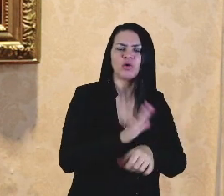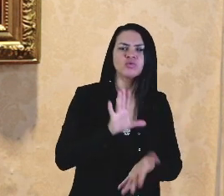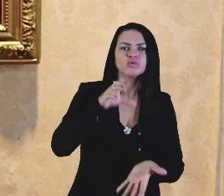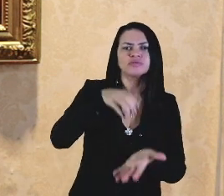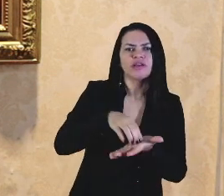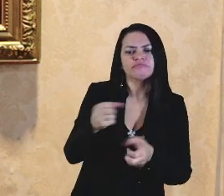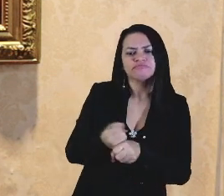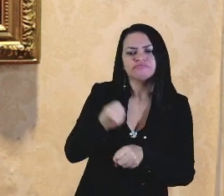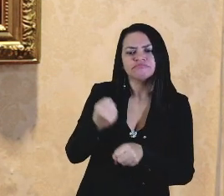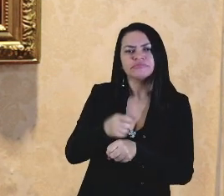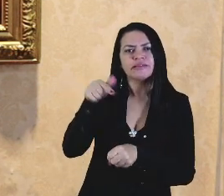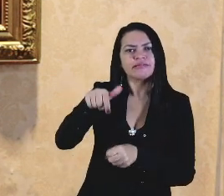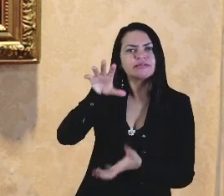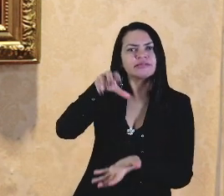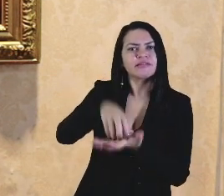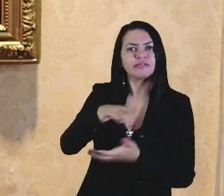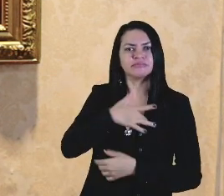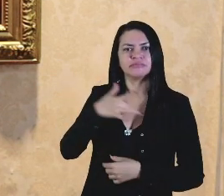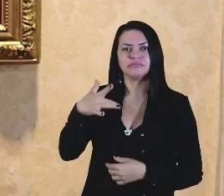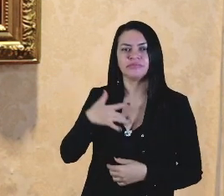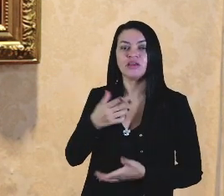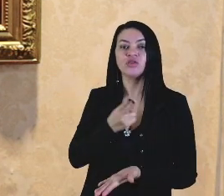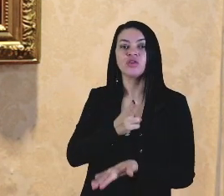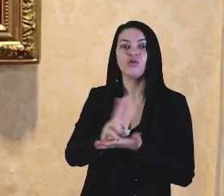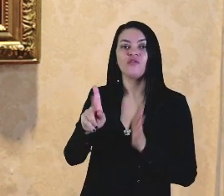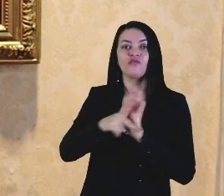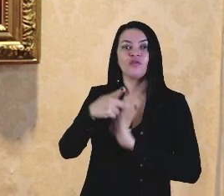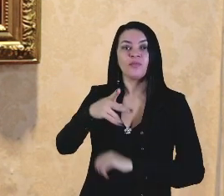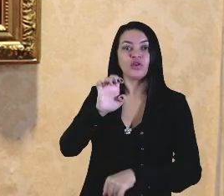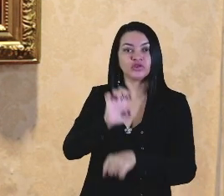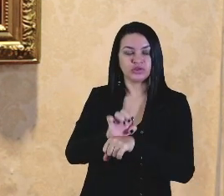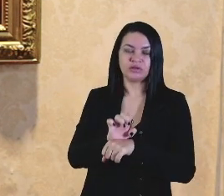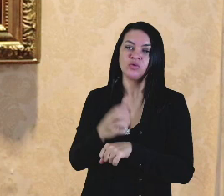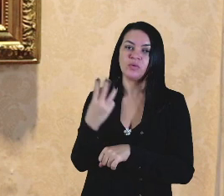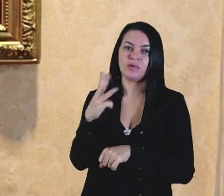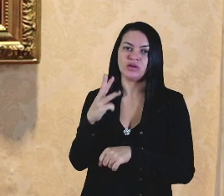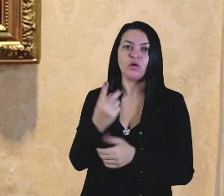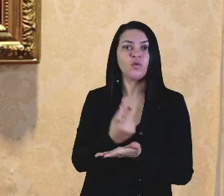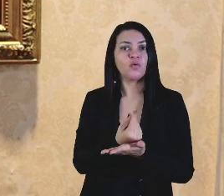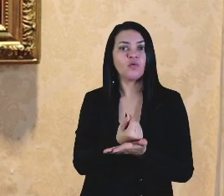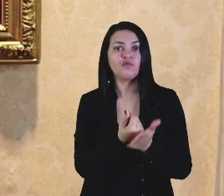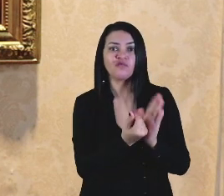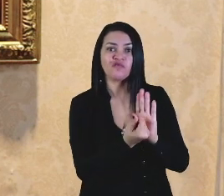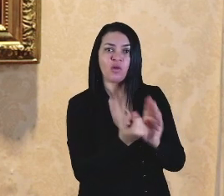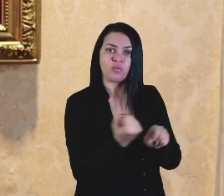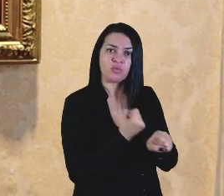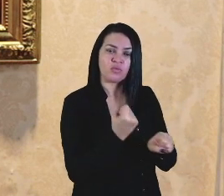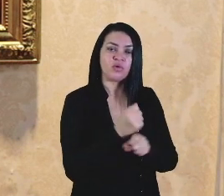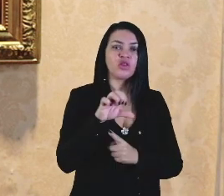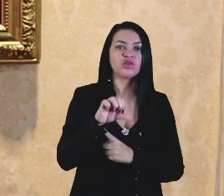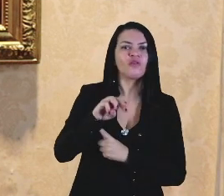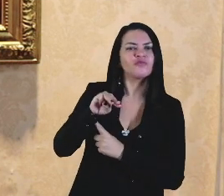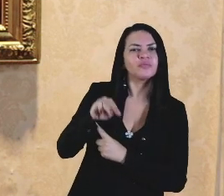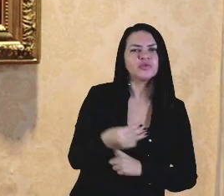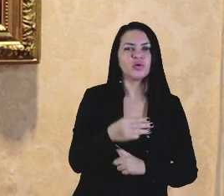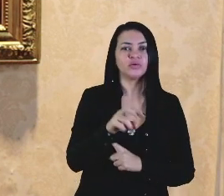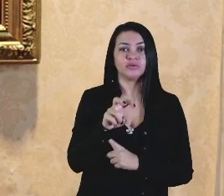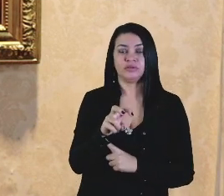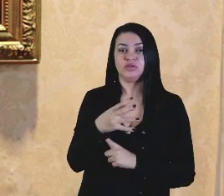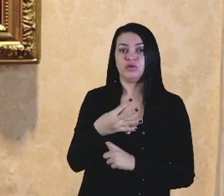Centro de Ciências da Saúde da Universidade Estadual do Maranhão. O valor estimado para a execução dos serviços é de R$